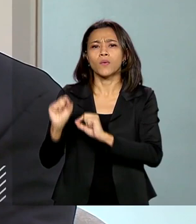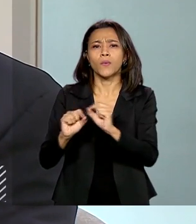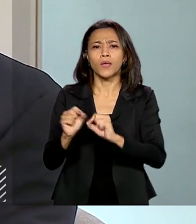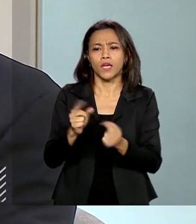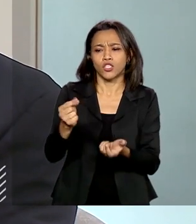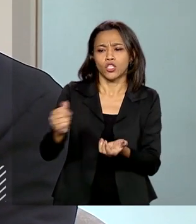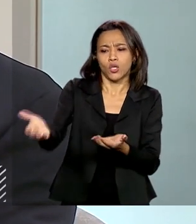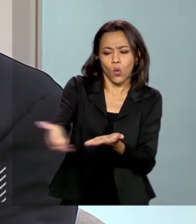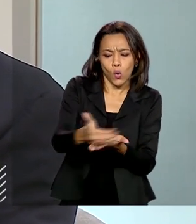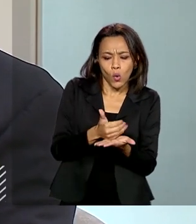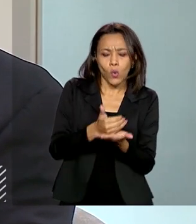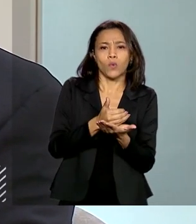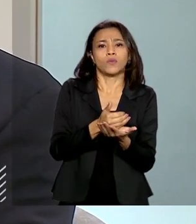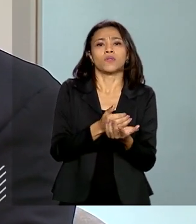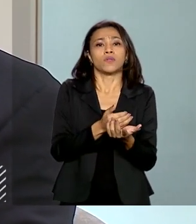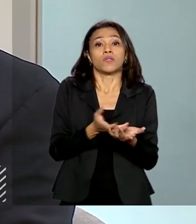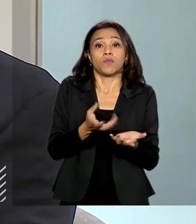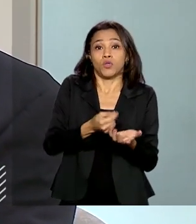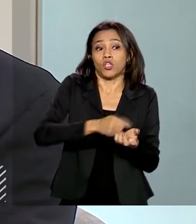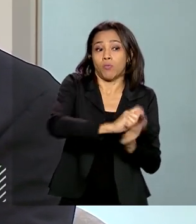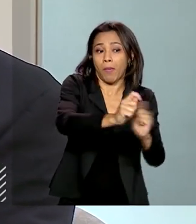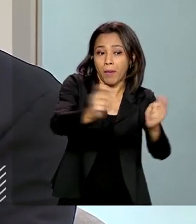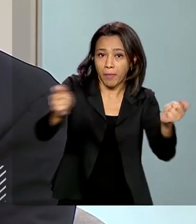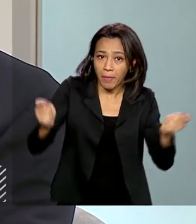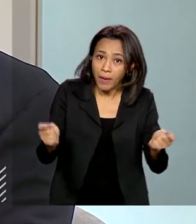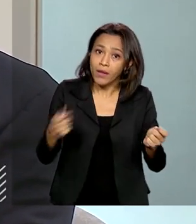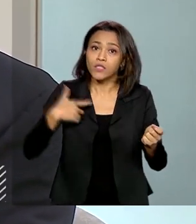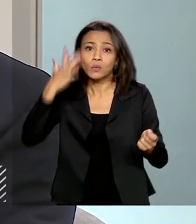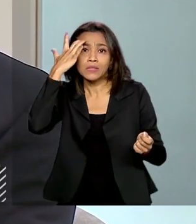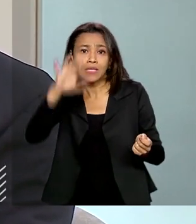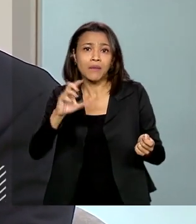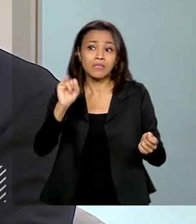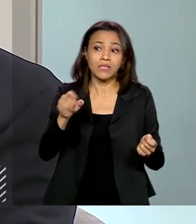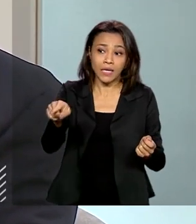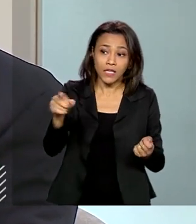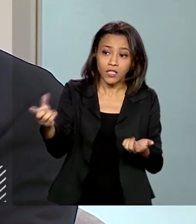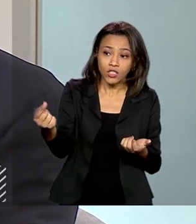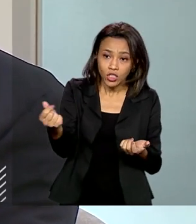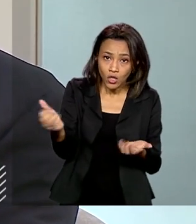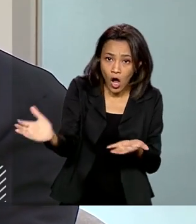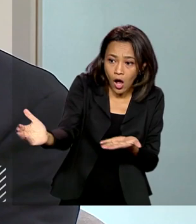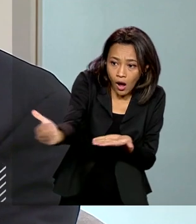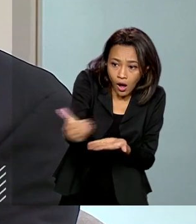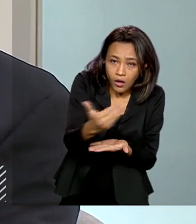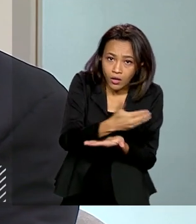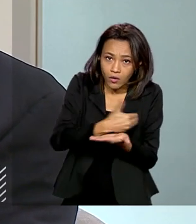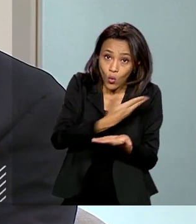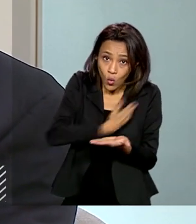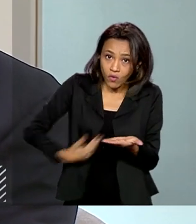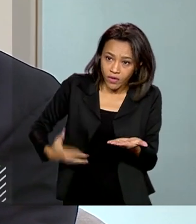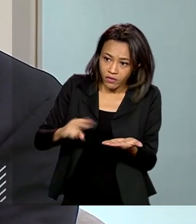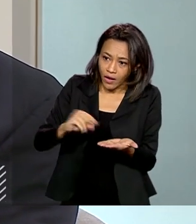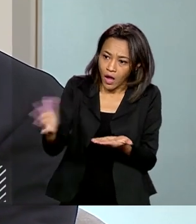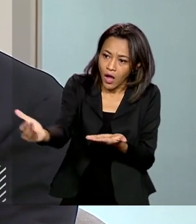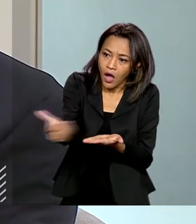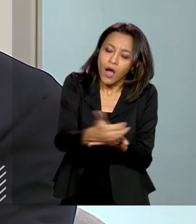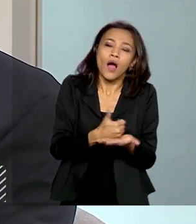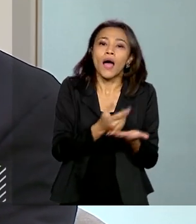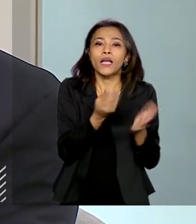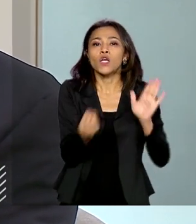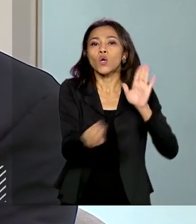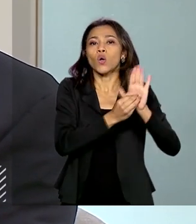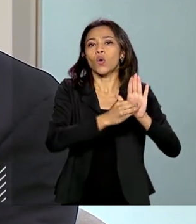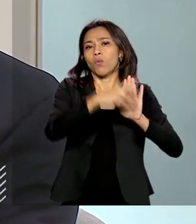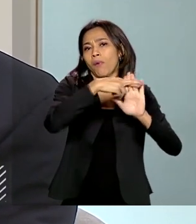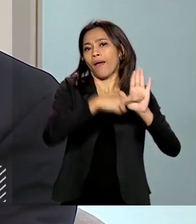receitas, despesas, folha e tal. Você não tem como ter certeza se aquela arrecadação vai vir. Então, o governo federal, ele colocou uma alíquota um pouco mais confortável.